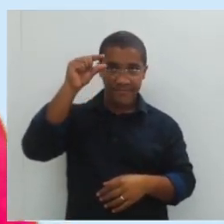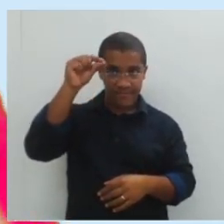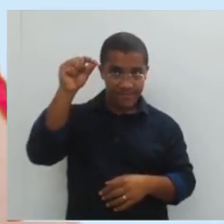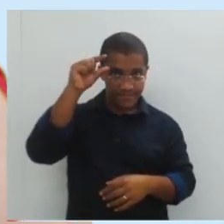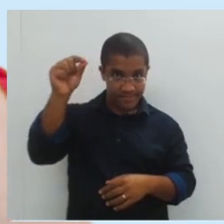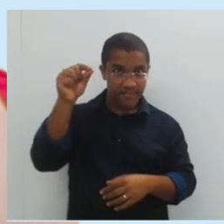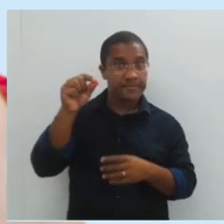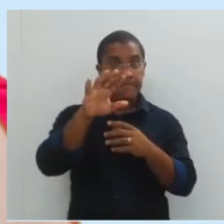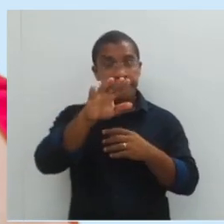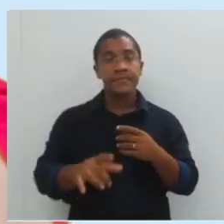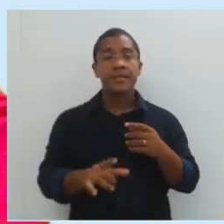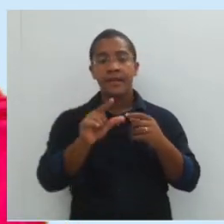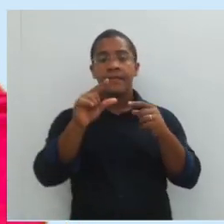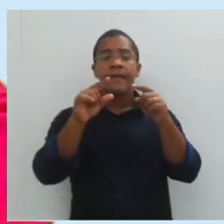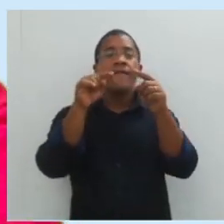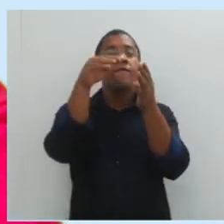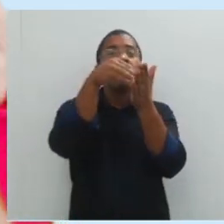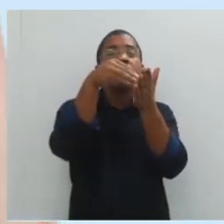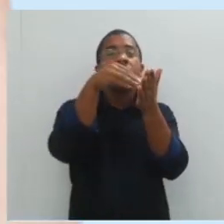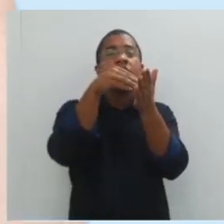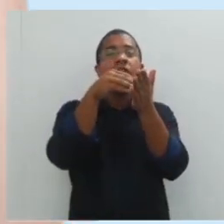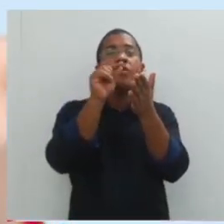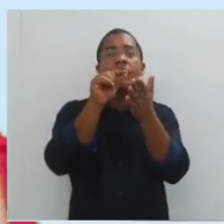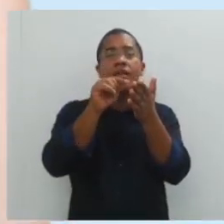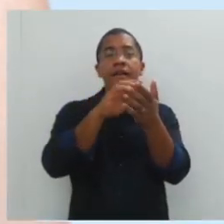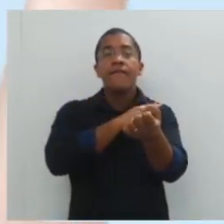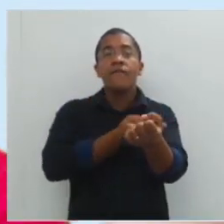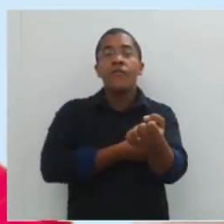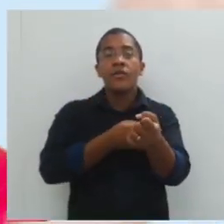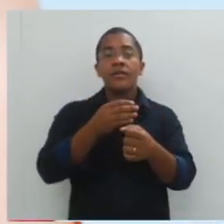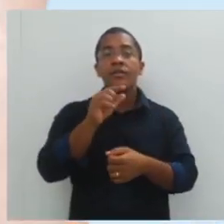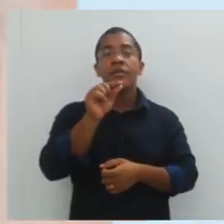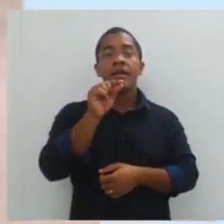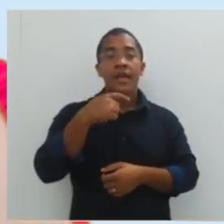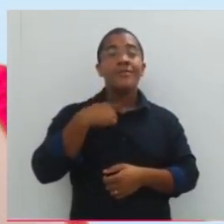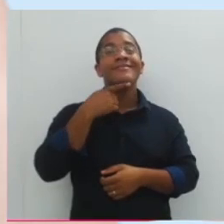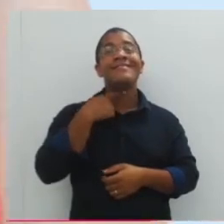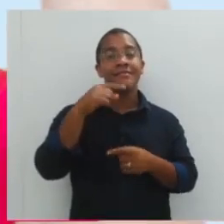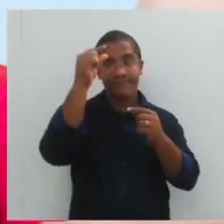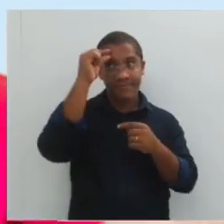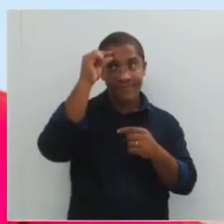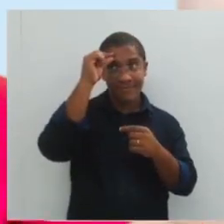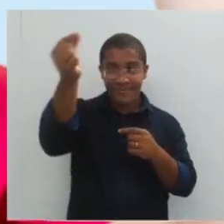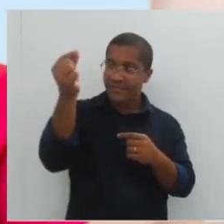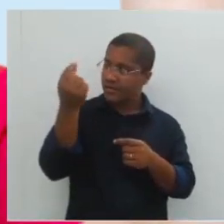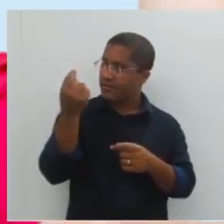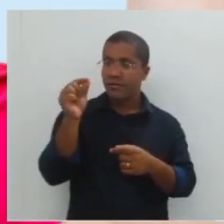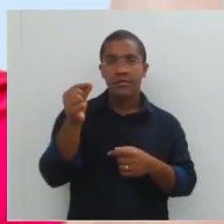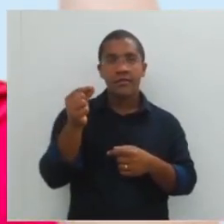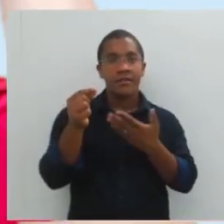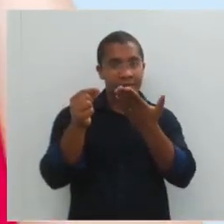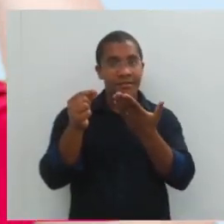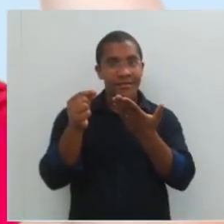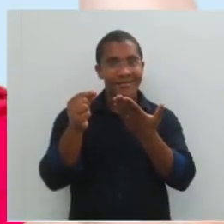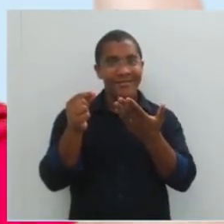E na extremidade eu tenho a força resistente. Aqui eu vou tirar. No caso, por